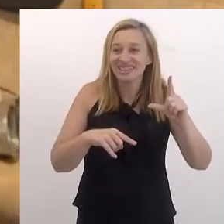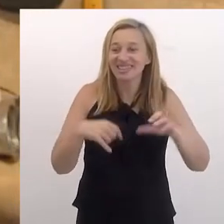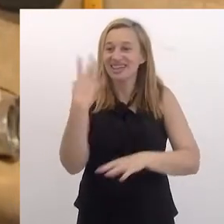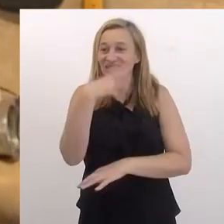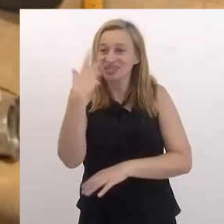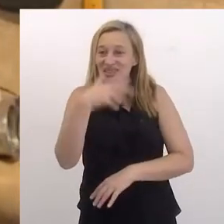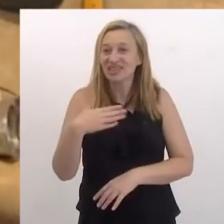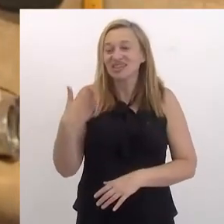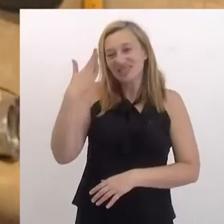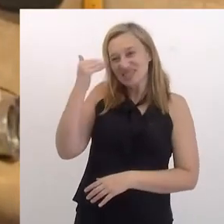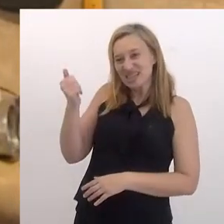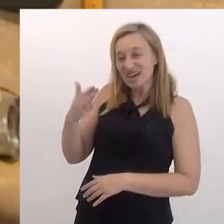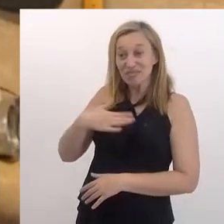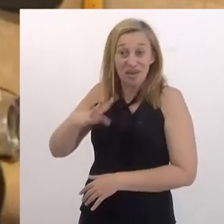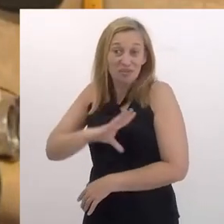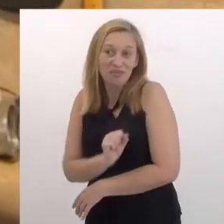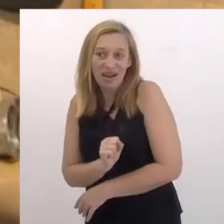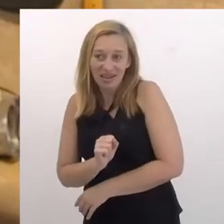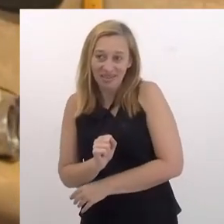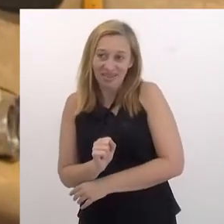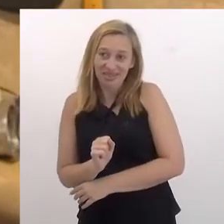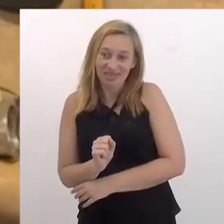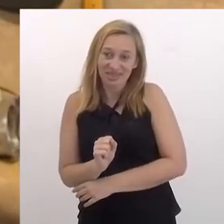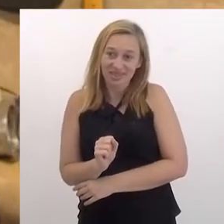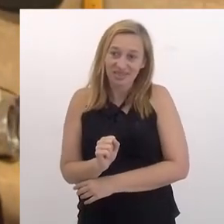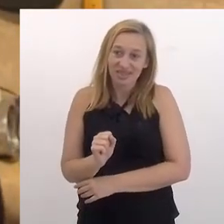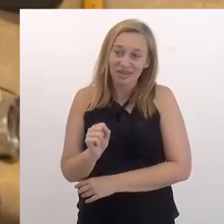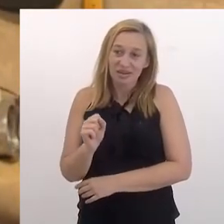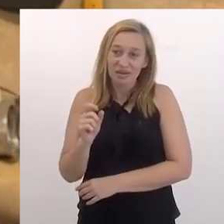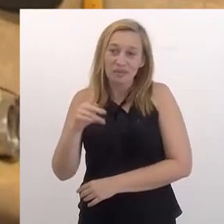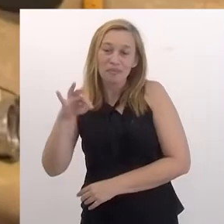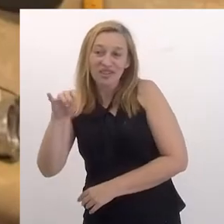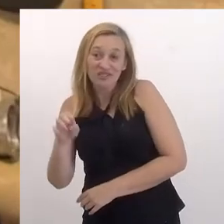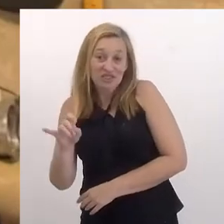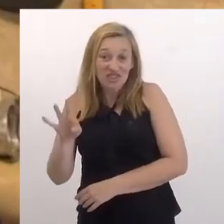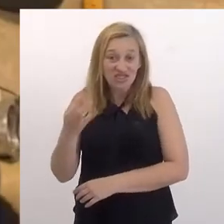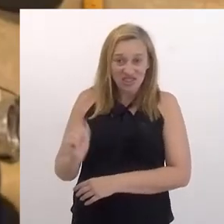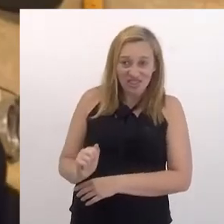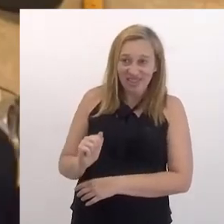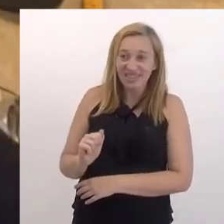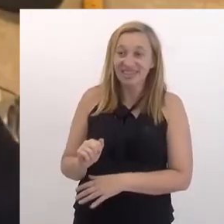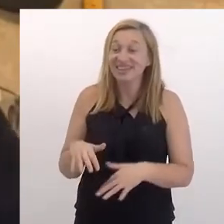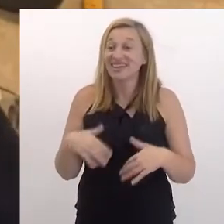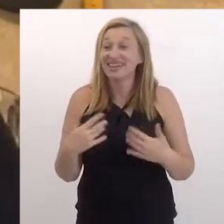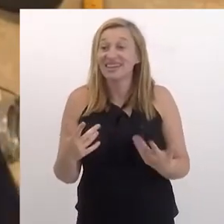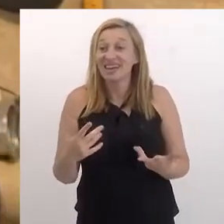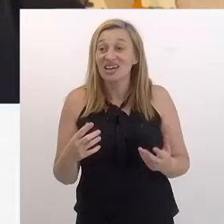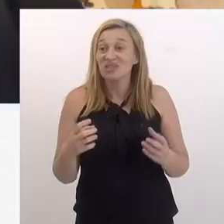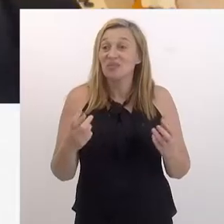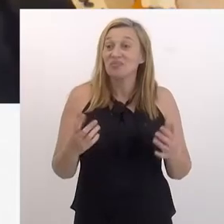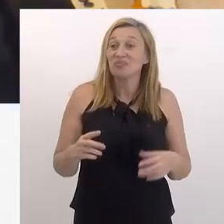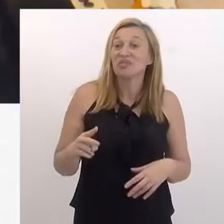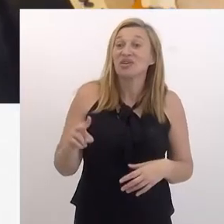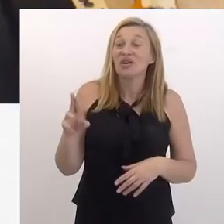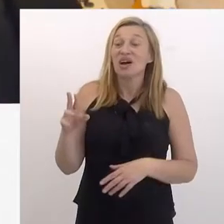letras das músicas. E as músicas eram Você Não Sobre Memar, Betty Frígida, Betty Frígida, Errou e Rústico,